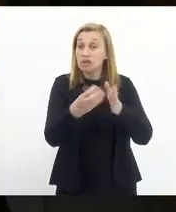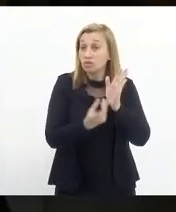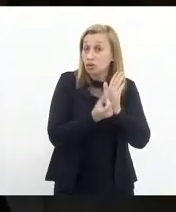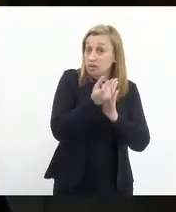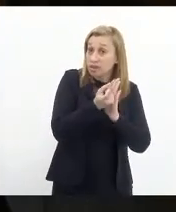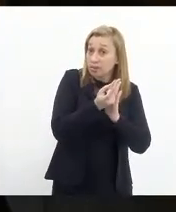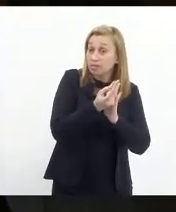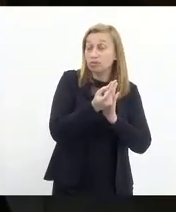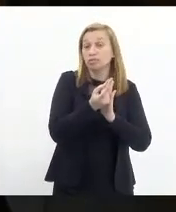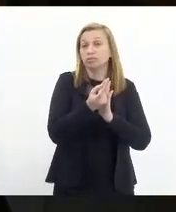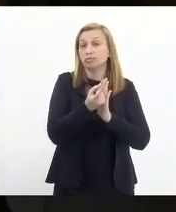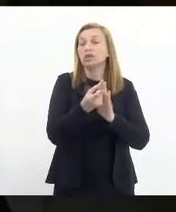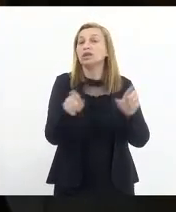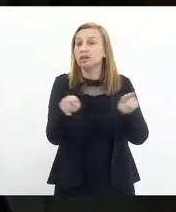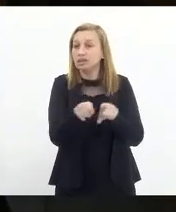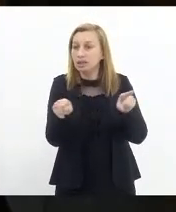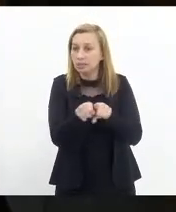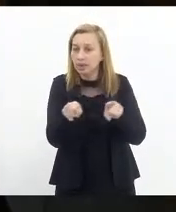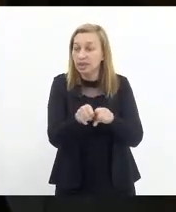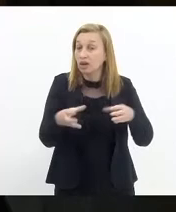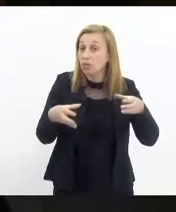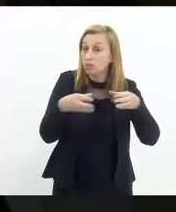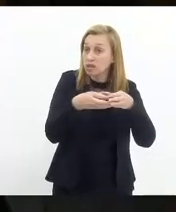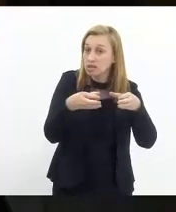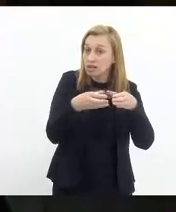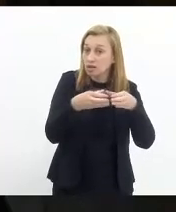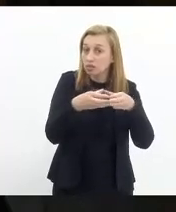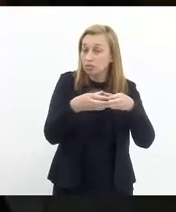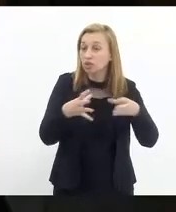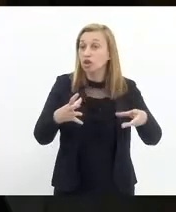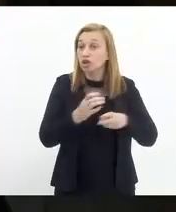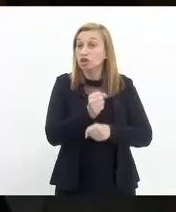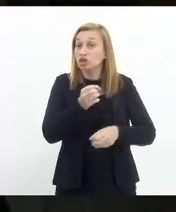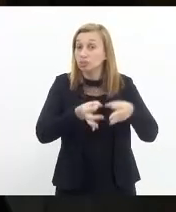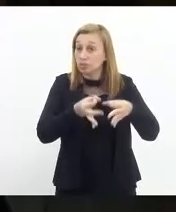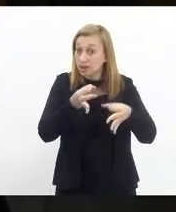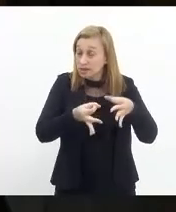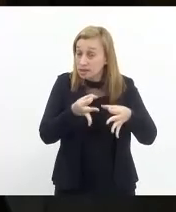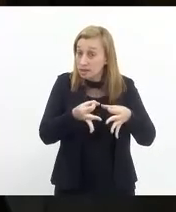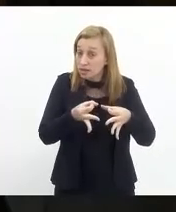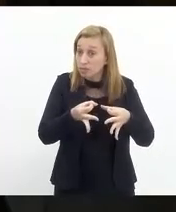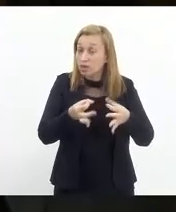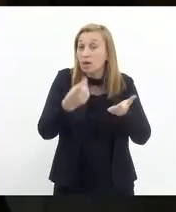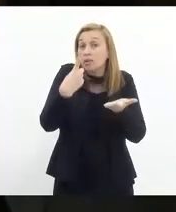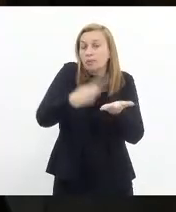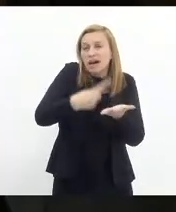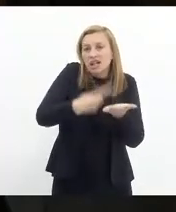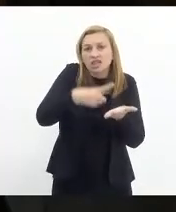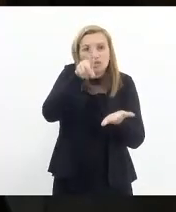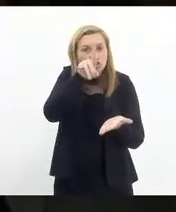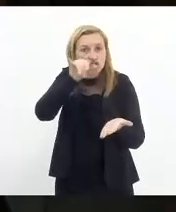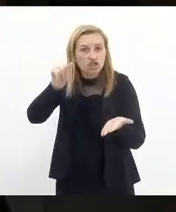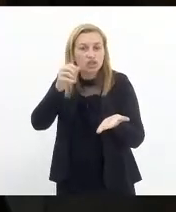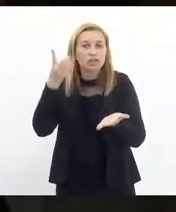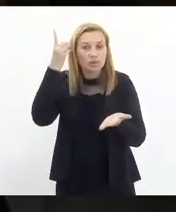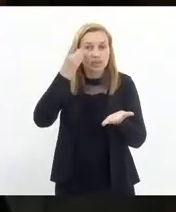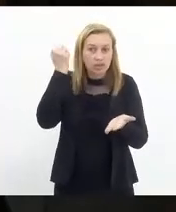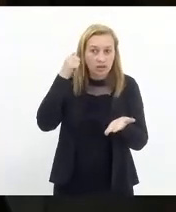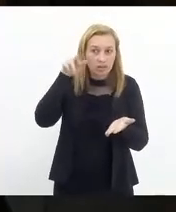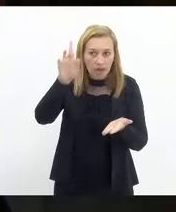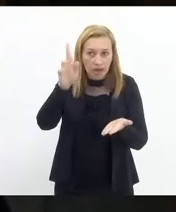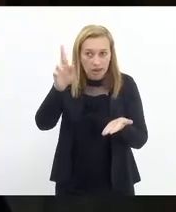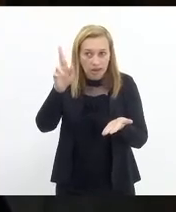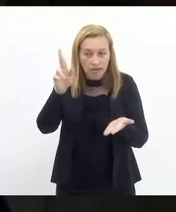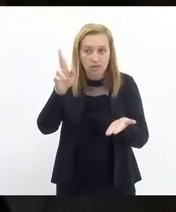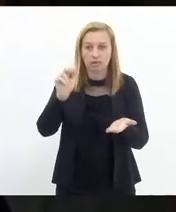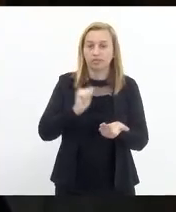e também pela Comissão de Tributação, nós estamos marcando data, deputado Eleomar, que